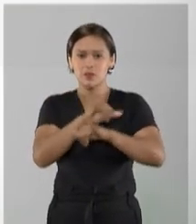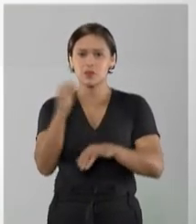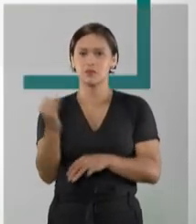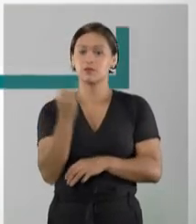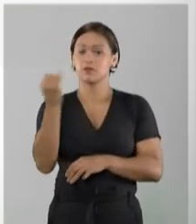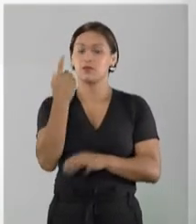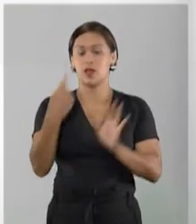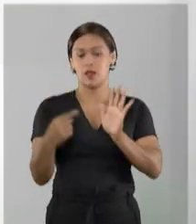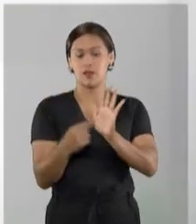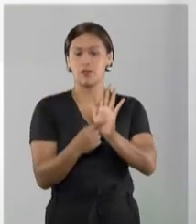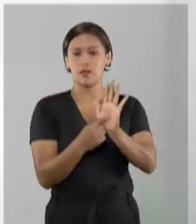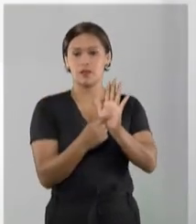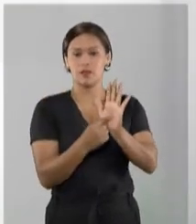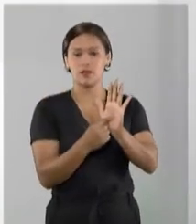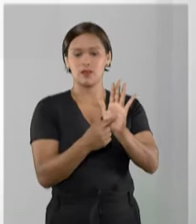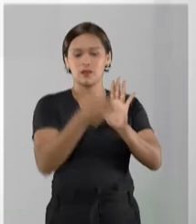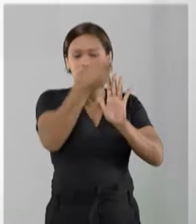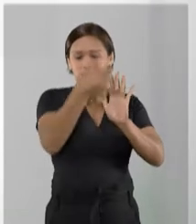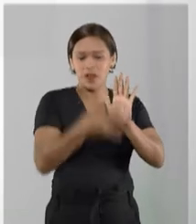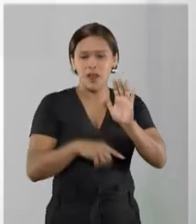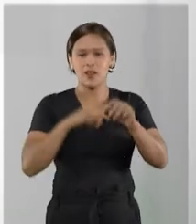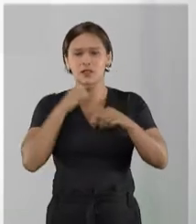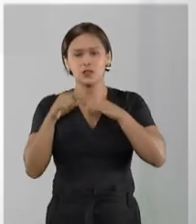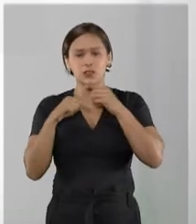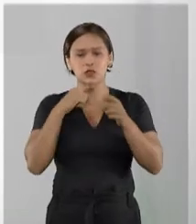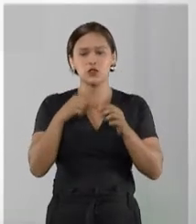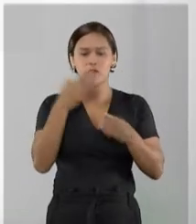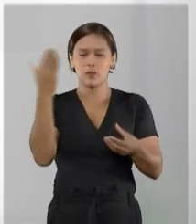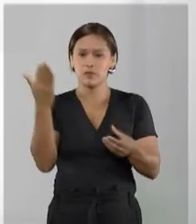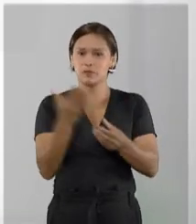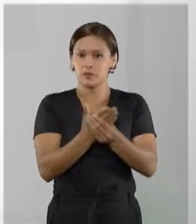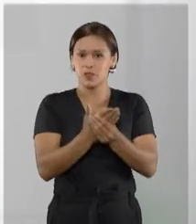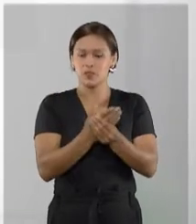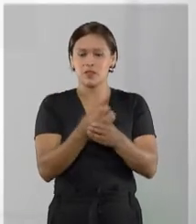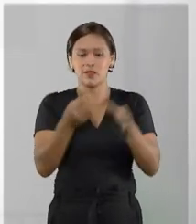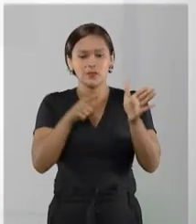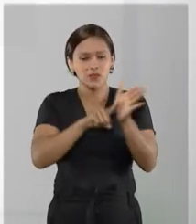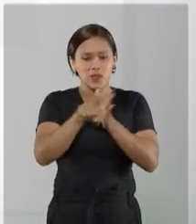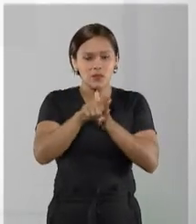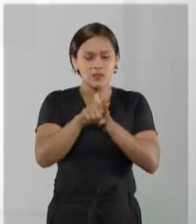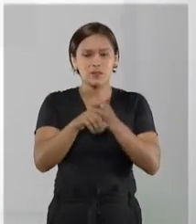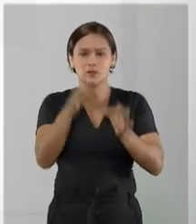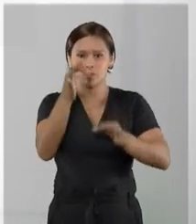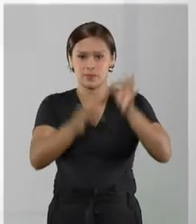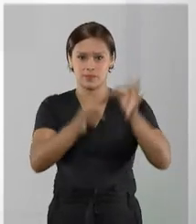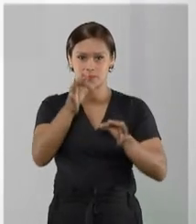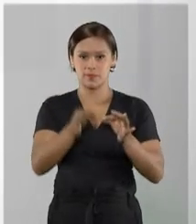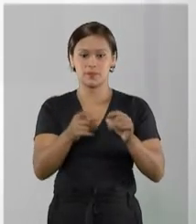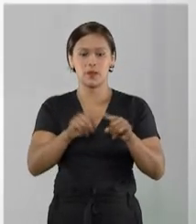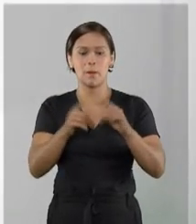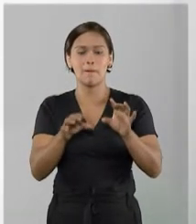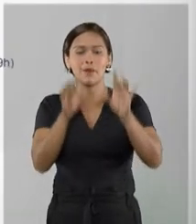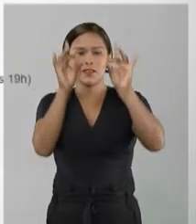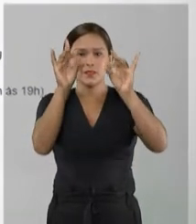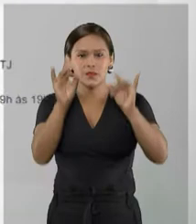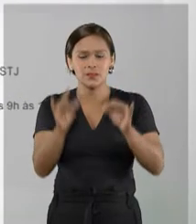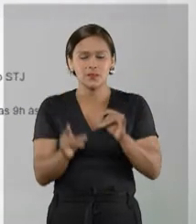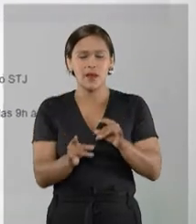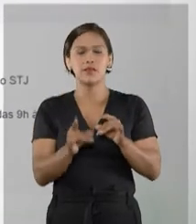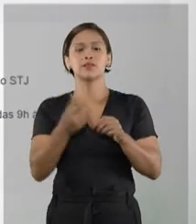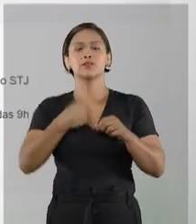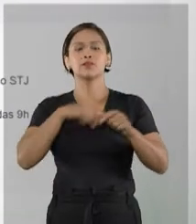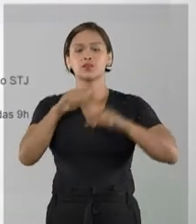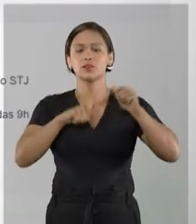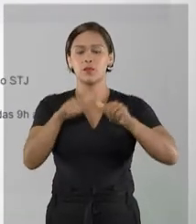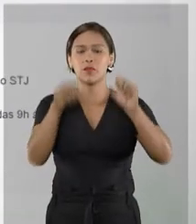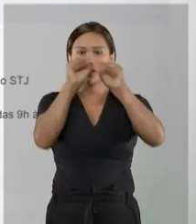E clicando aqui, esclarece as dúvidas sobre processos na página de atendimento judicial. Para mais detalhes sobre os